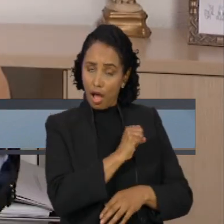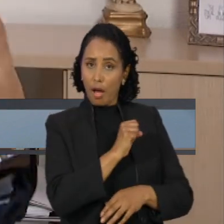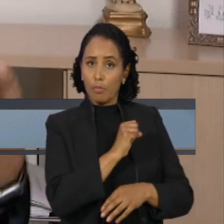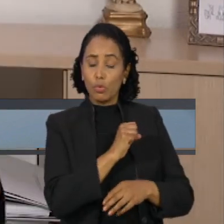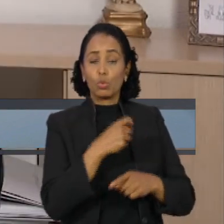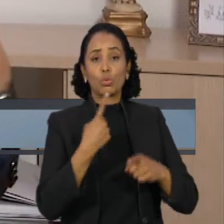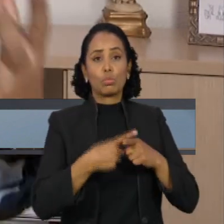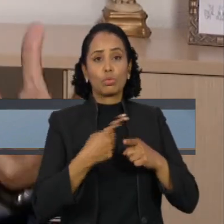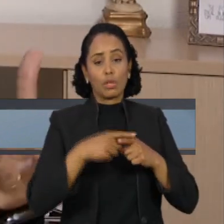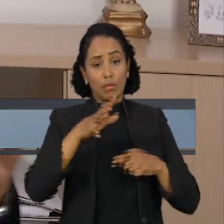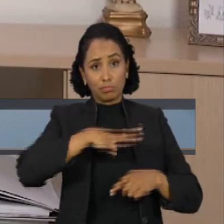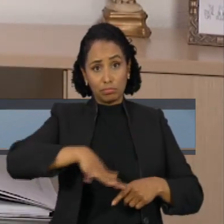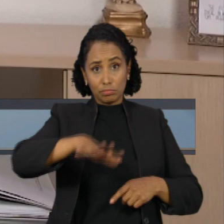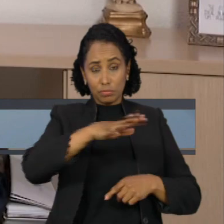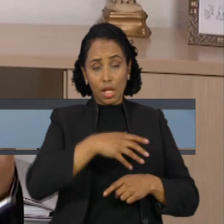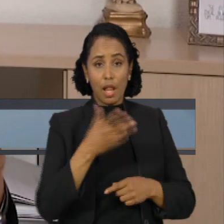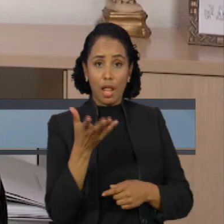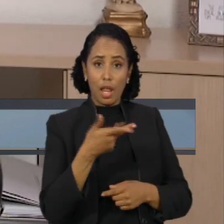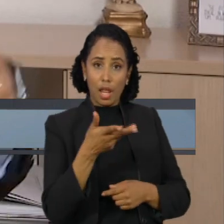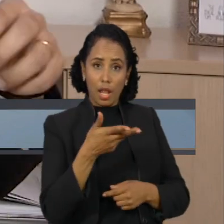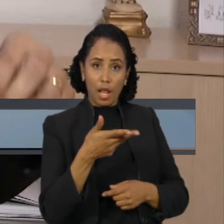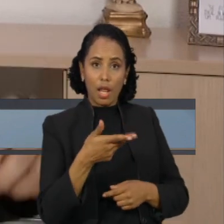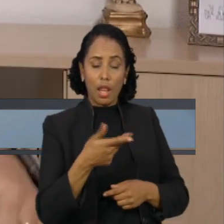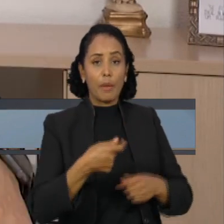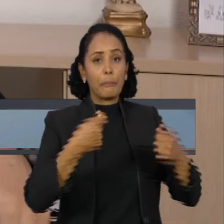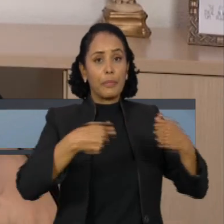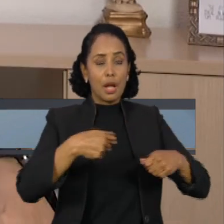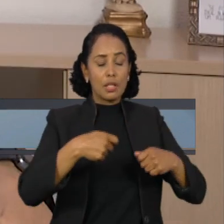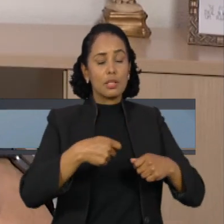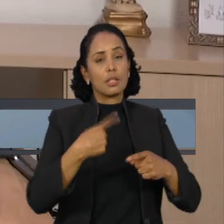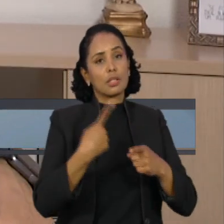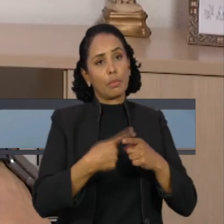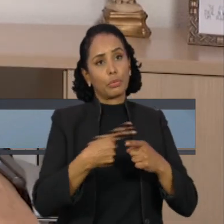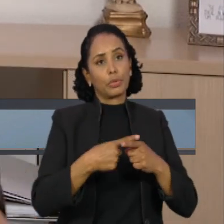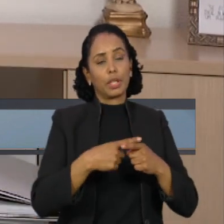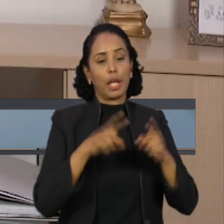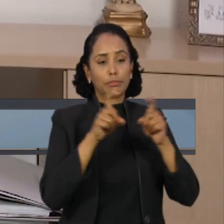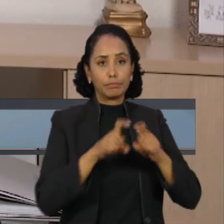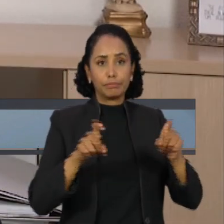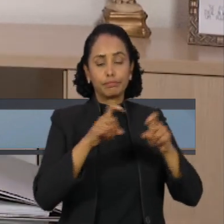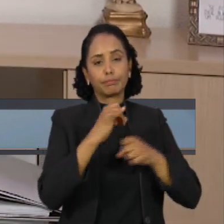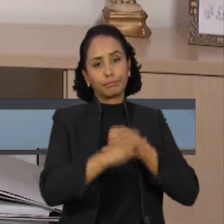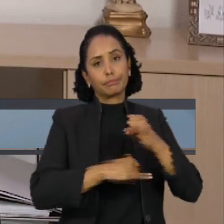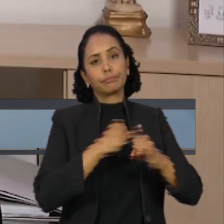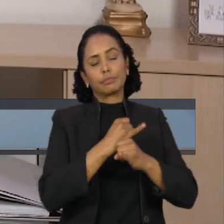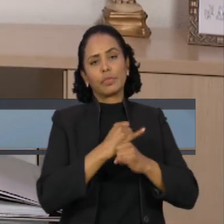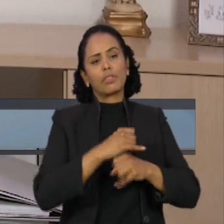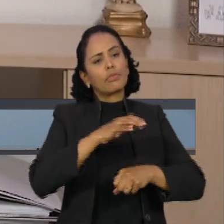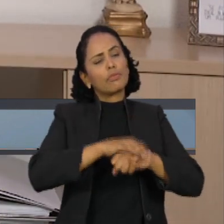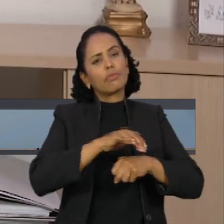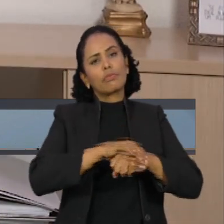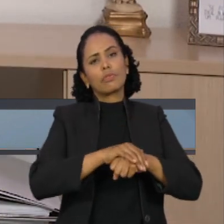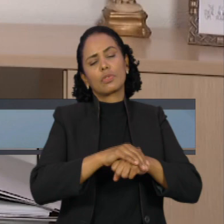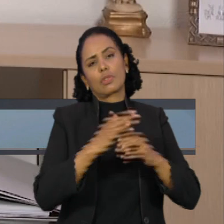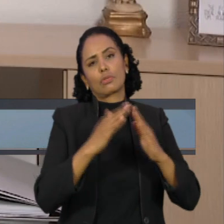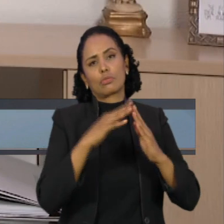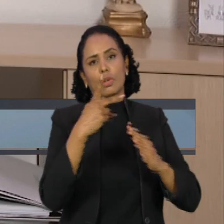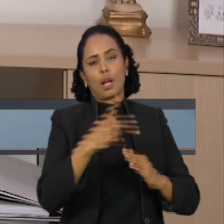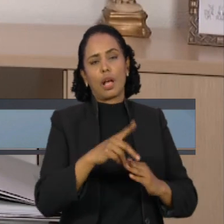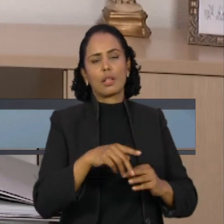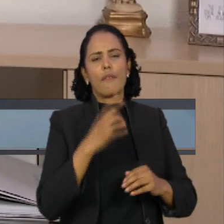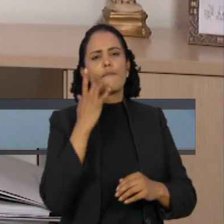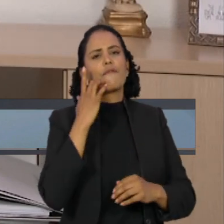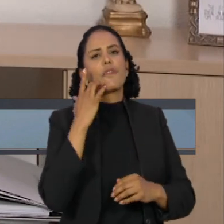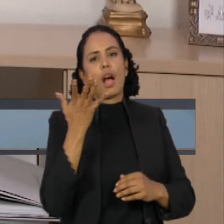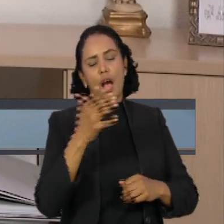nesse mundo de agilidade que nós estamos. A pessoa faz todos os atos de sua casa. E a facilidade, porque é